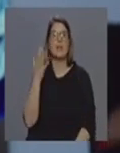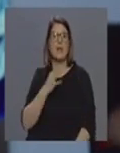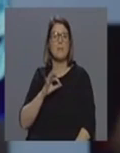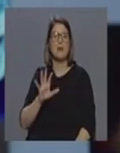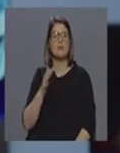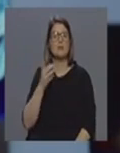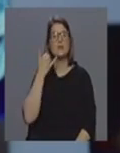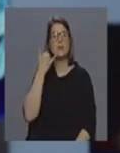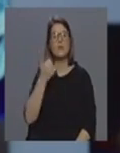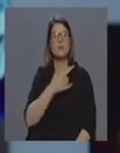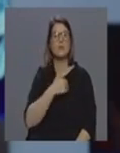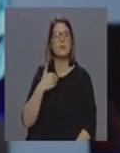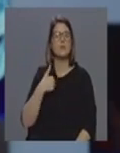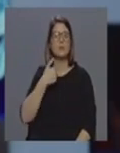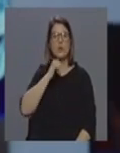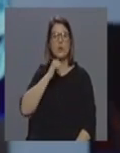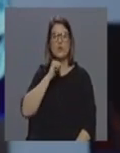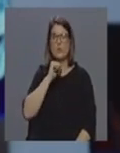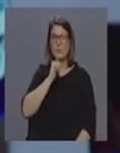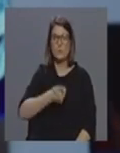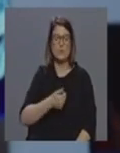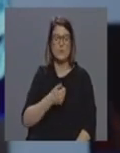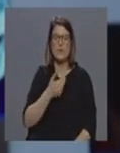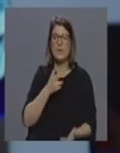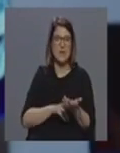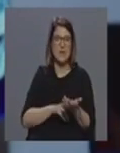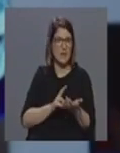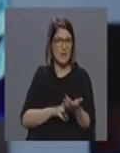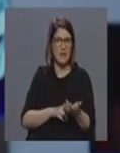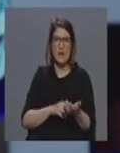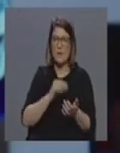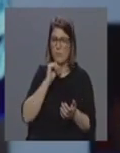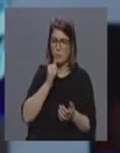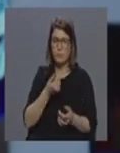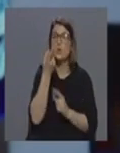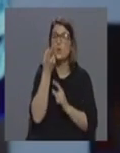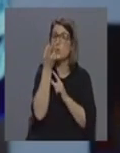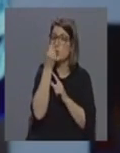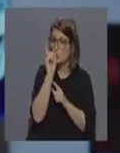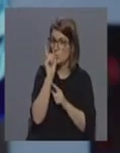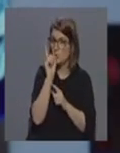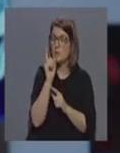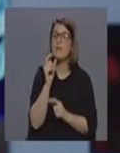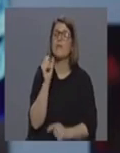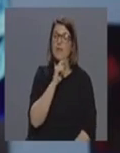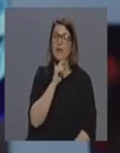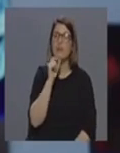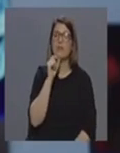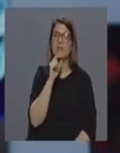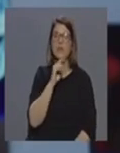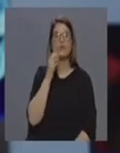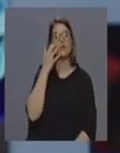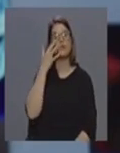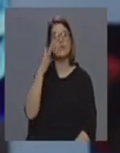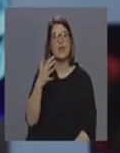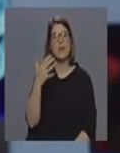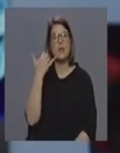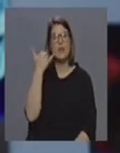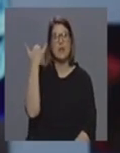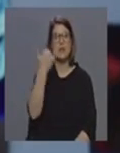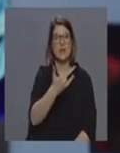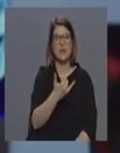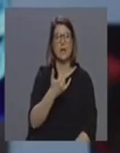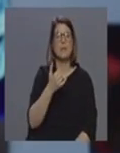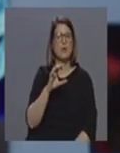inoperacional não é verdade não está inoperacional e entretanto é possível o contacto do estrangeiro para aqui para